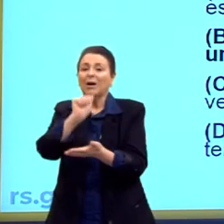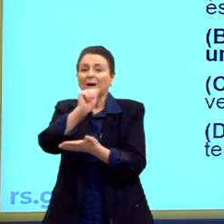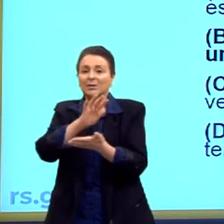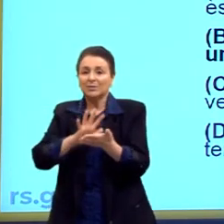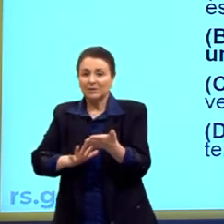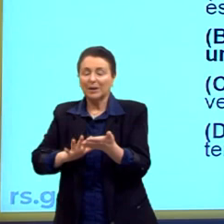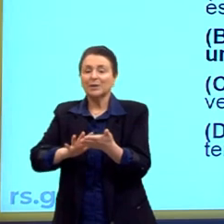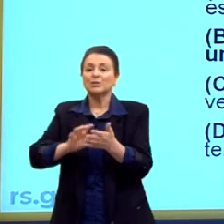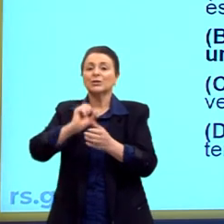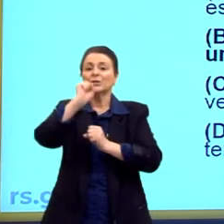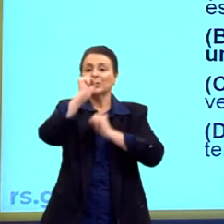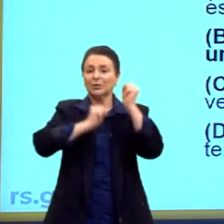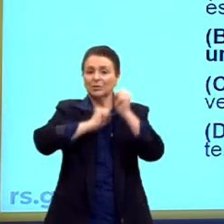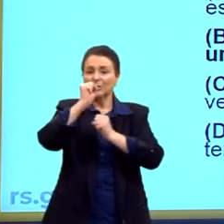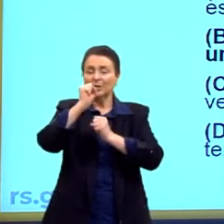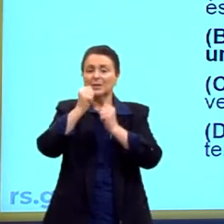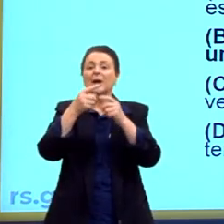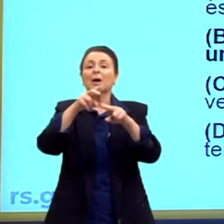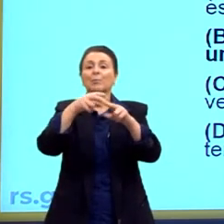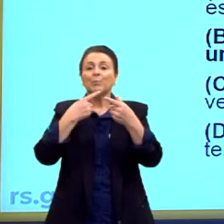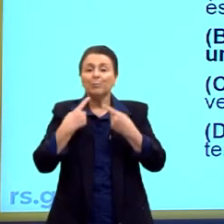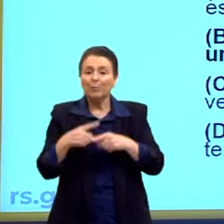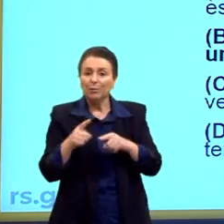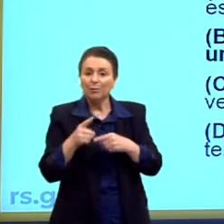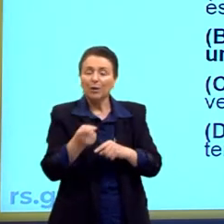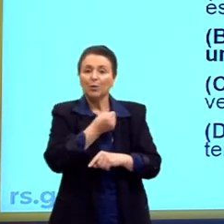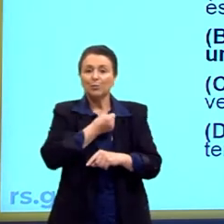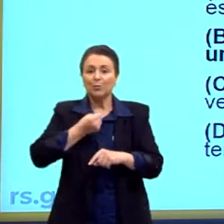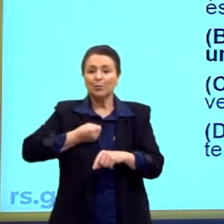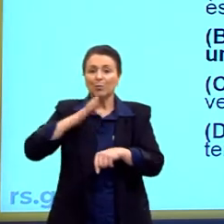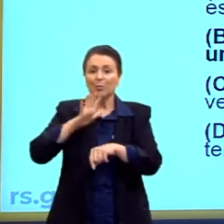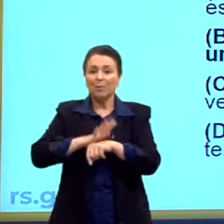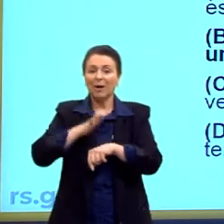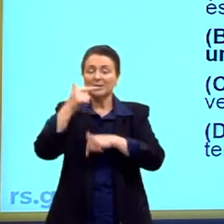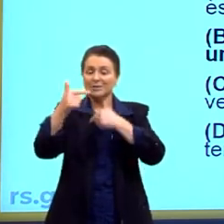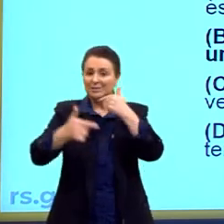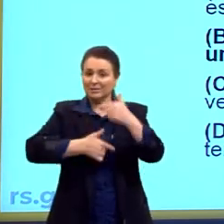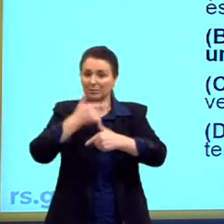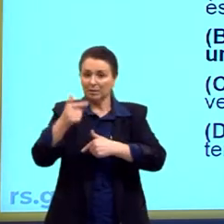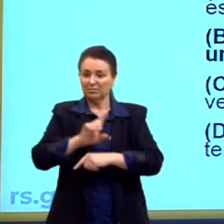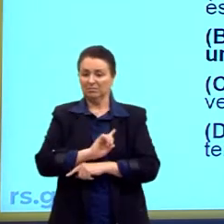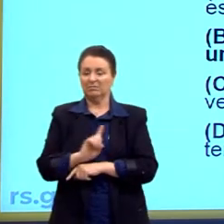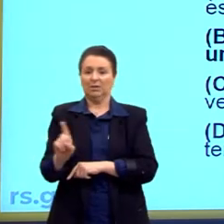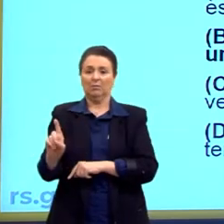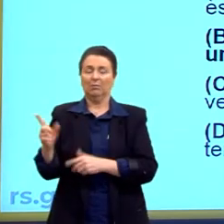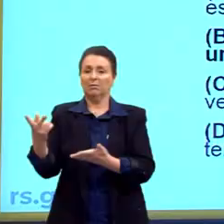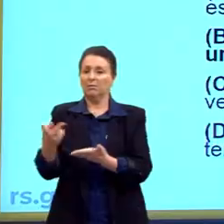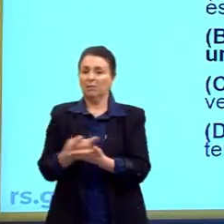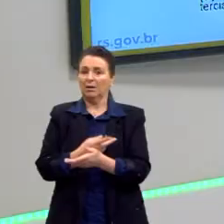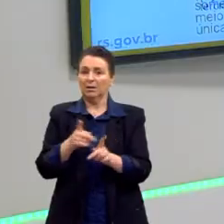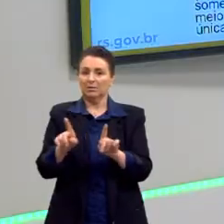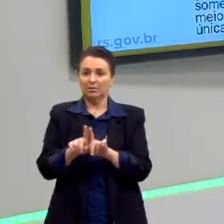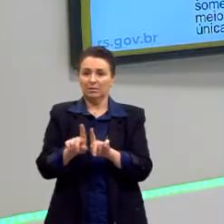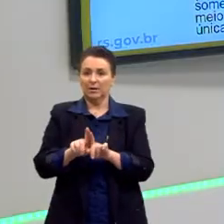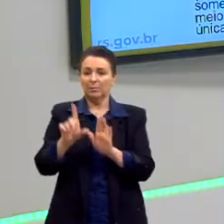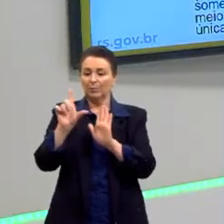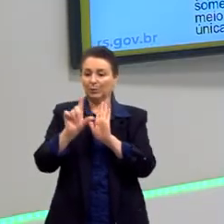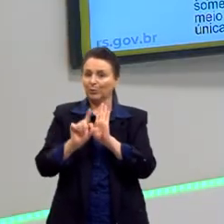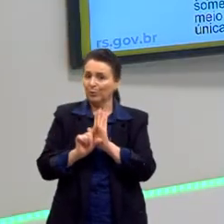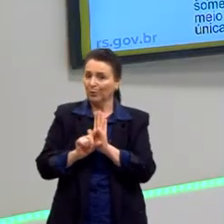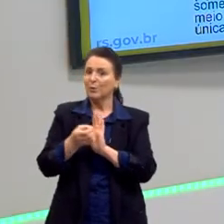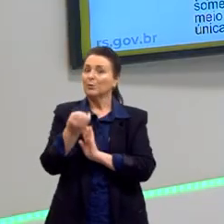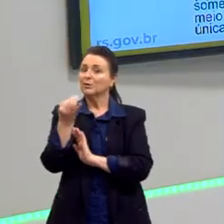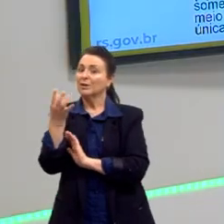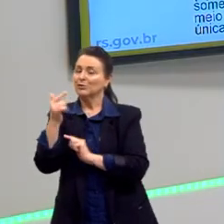automação sempre resultou na criação de um número maior de postos de trabalho, não, um número menor de postos de trabalho.